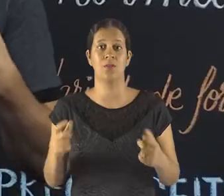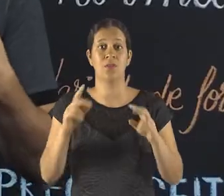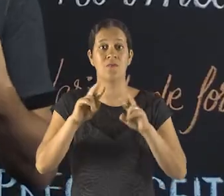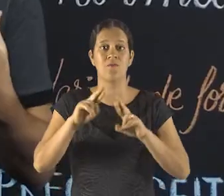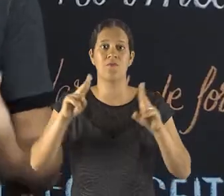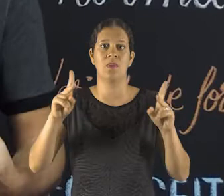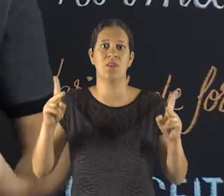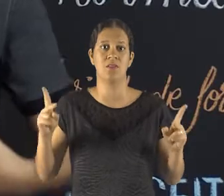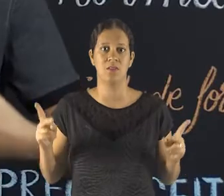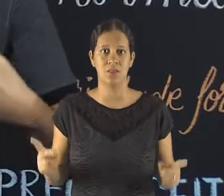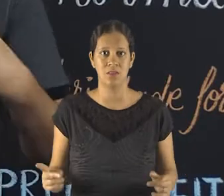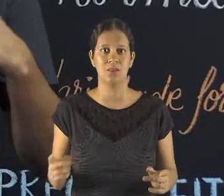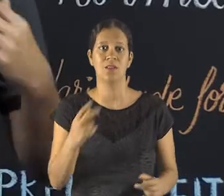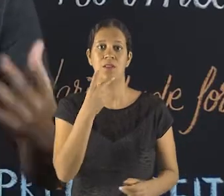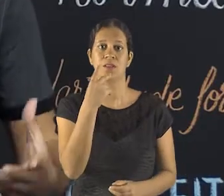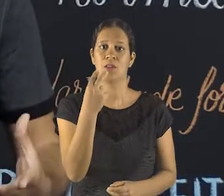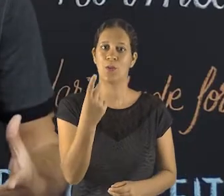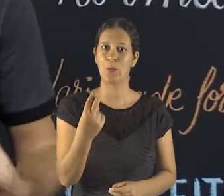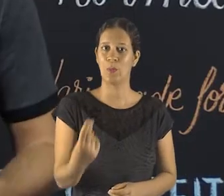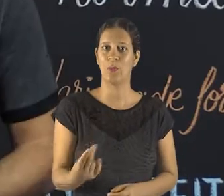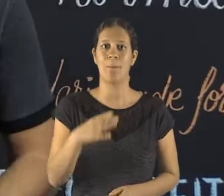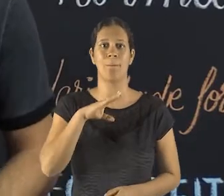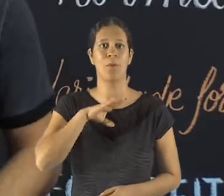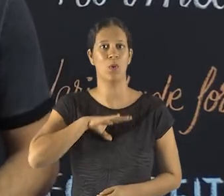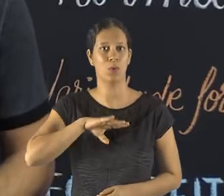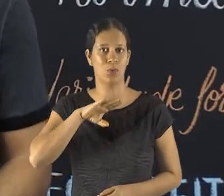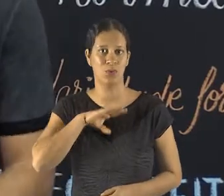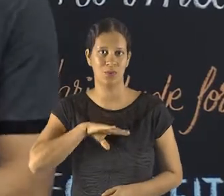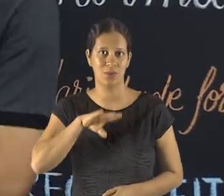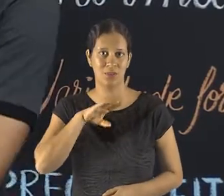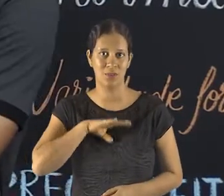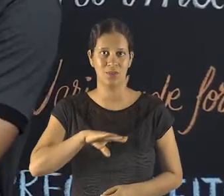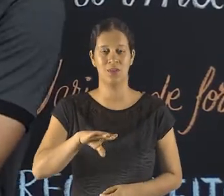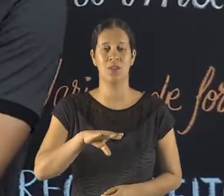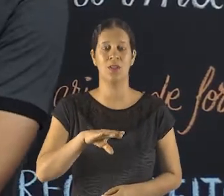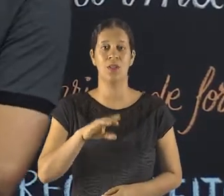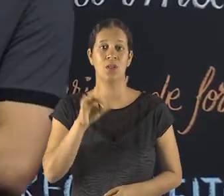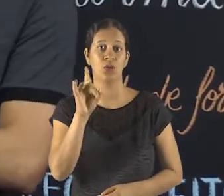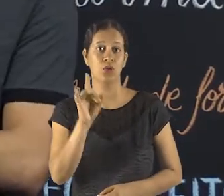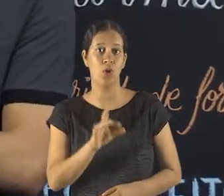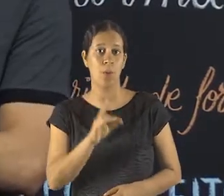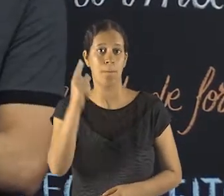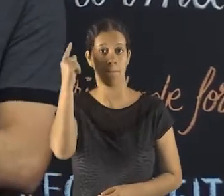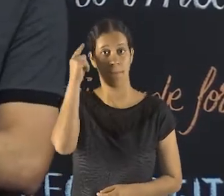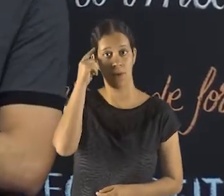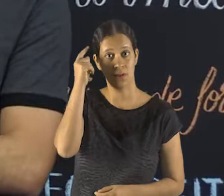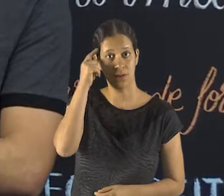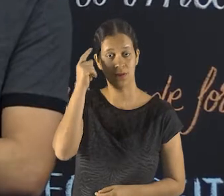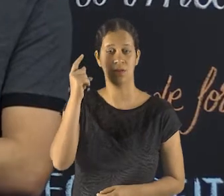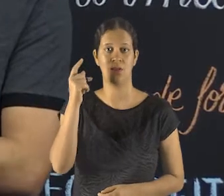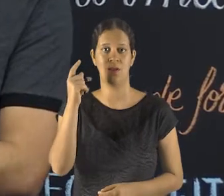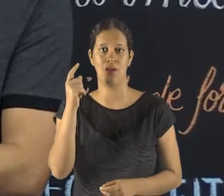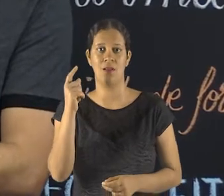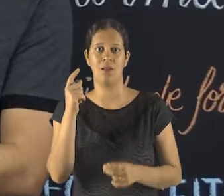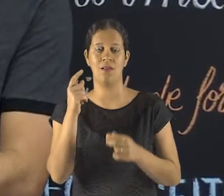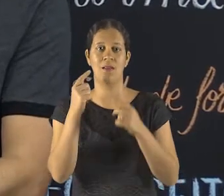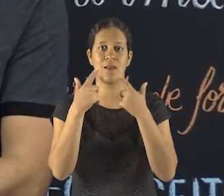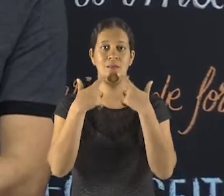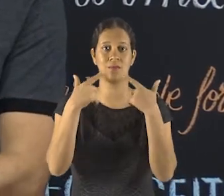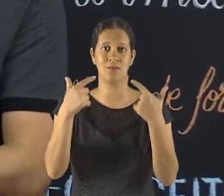línguas portuguesas. Por que eu estou falando isso? Porque só se a gente for parar para pensar nas variações